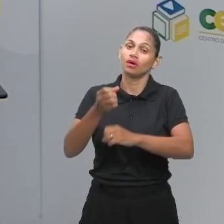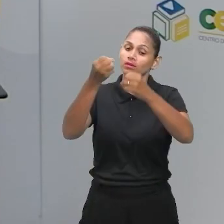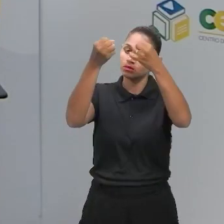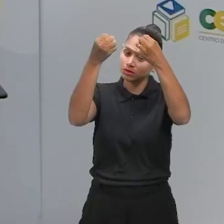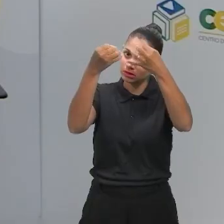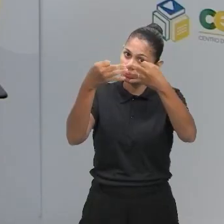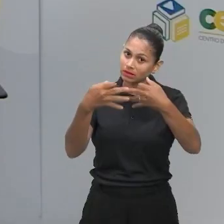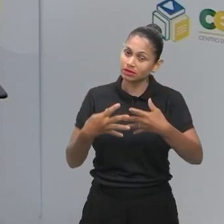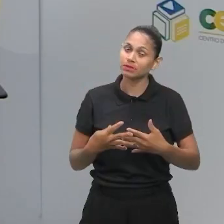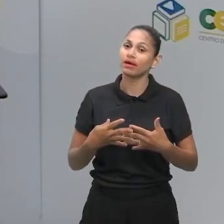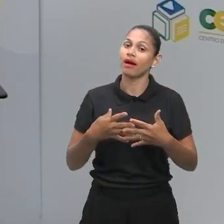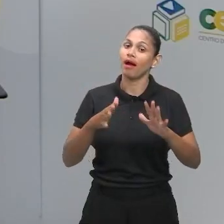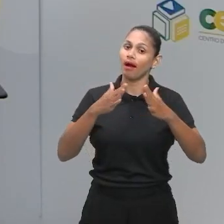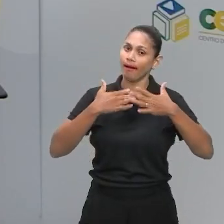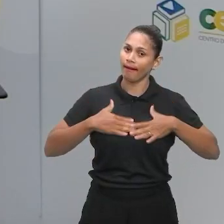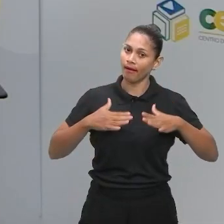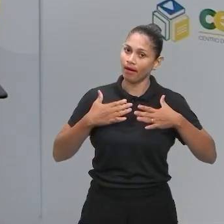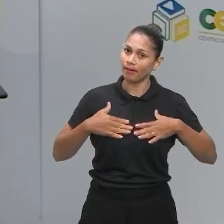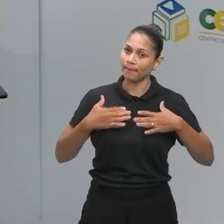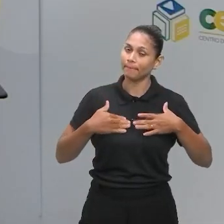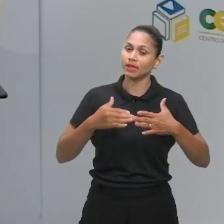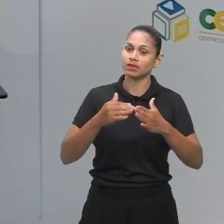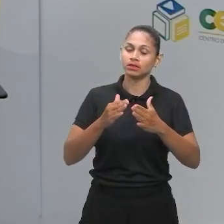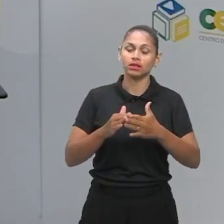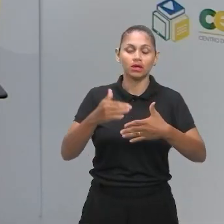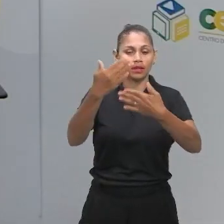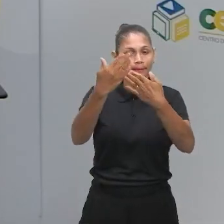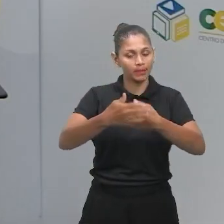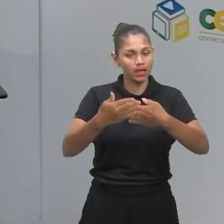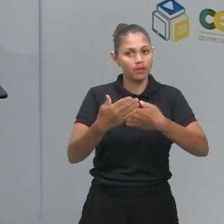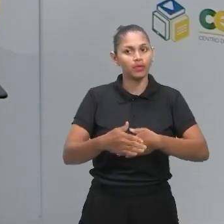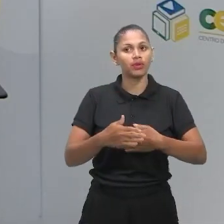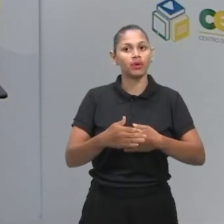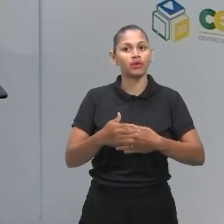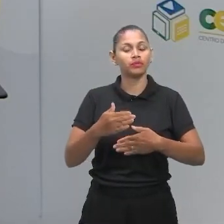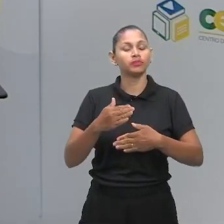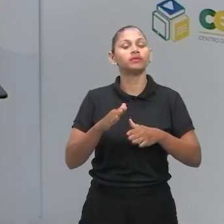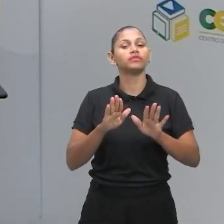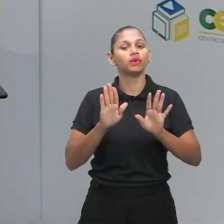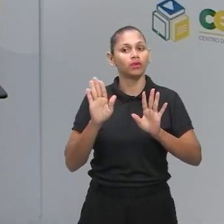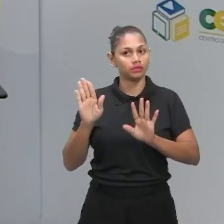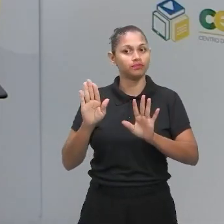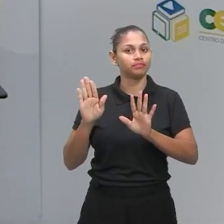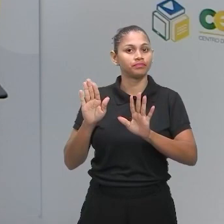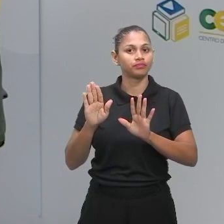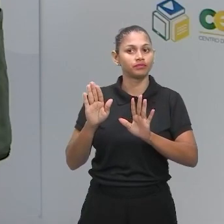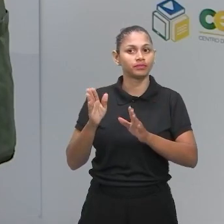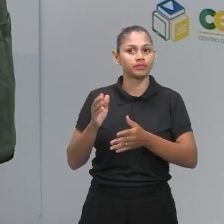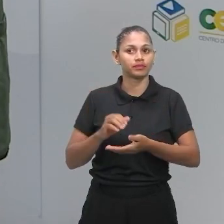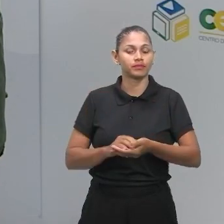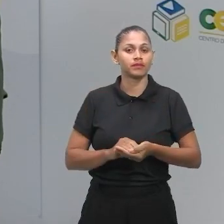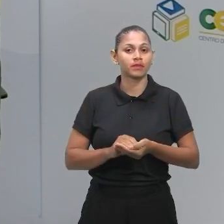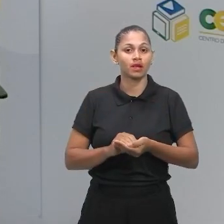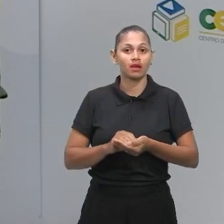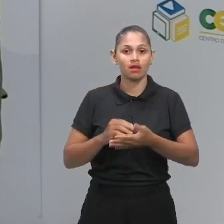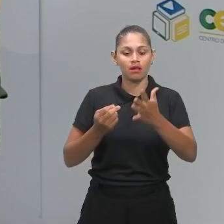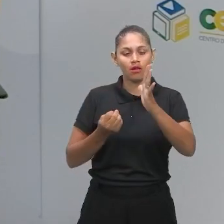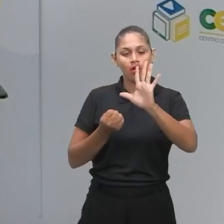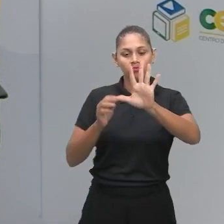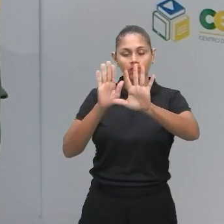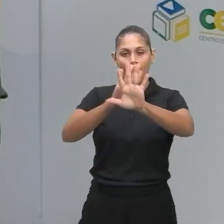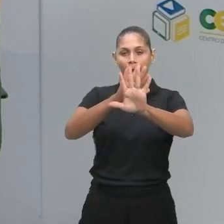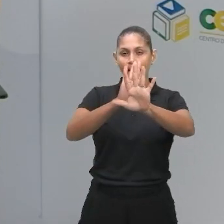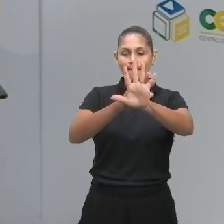fazer, vocês vão pegar a prova do Enem, vocês fechem, colocam lá na capa, vocês vão fazer o quê? Vocês vão fazer, desenhar uma mão, tá? Vocês vão